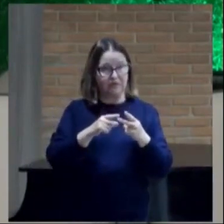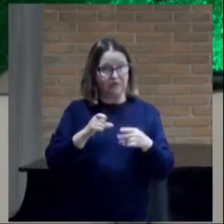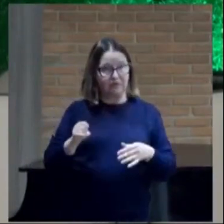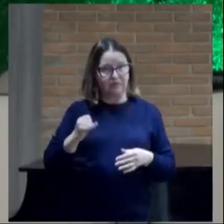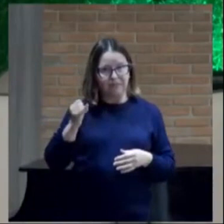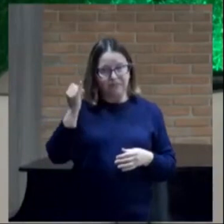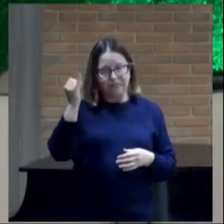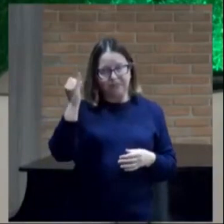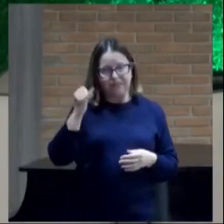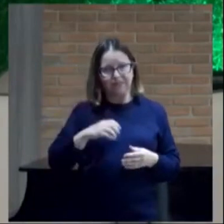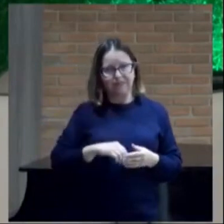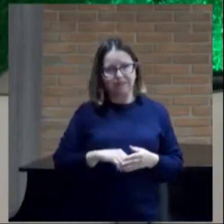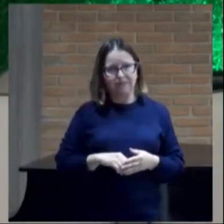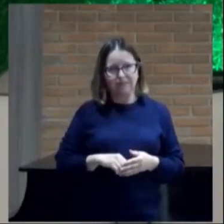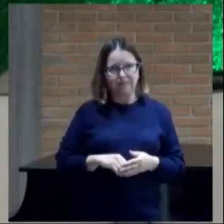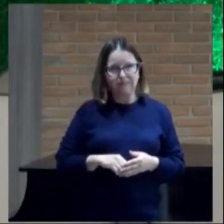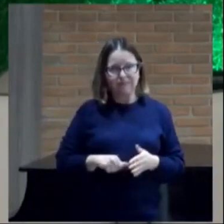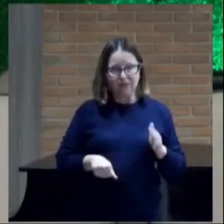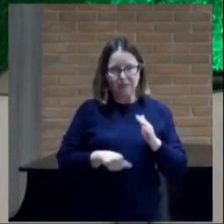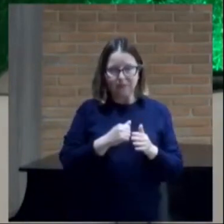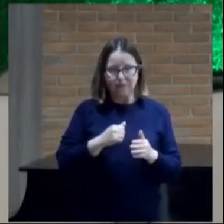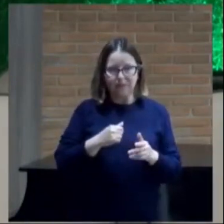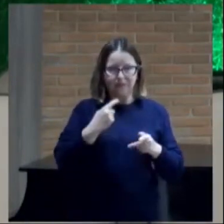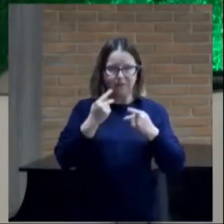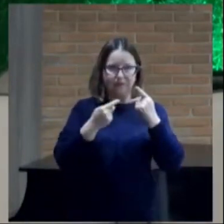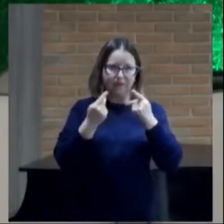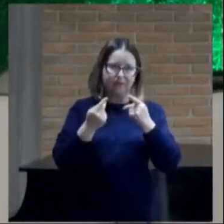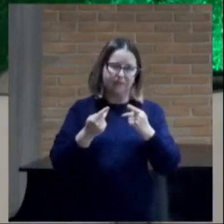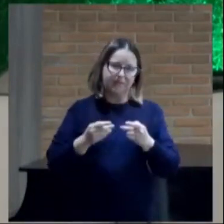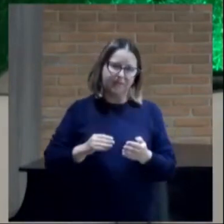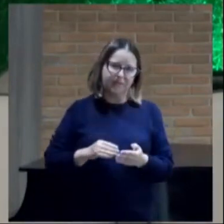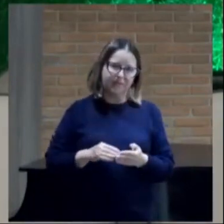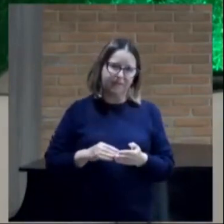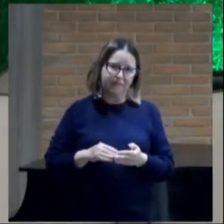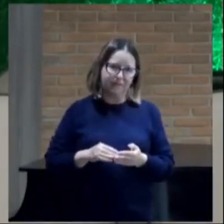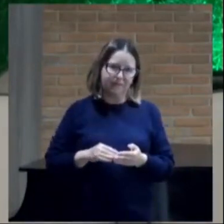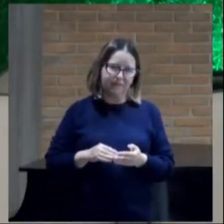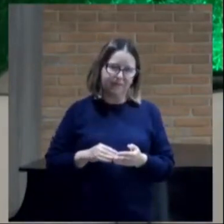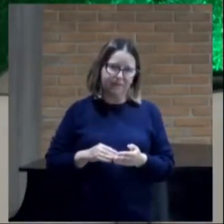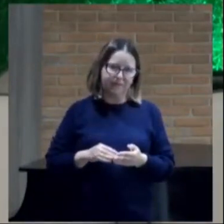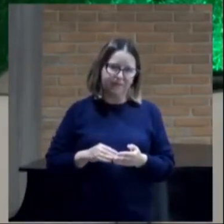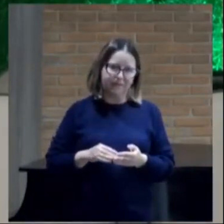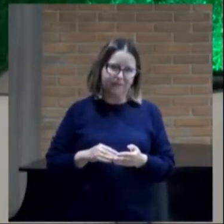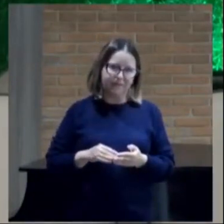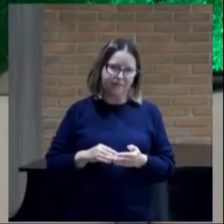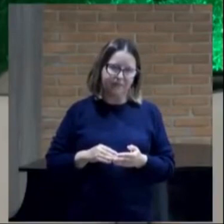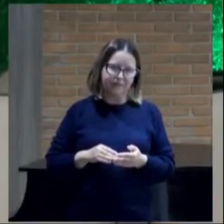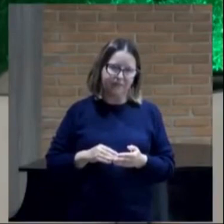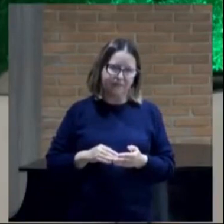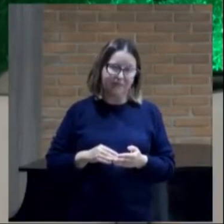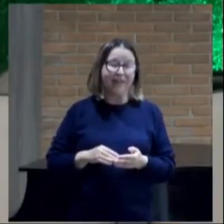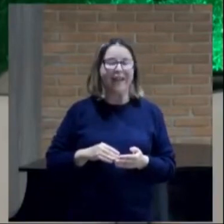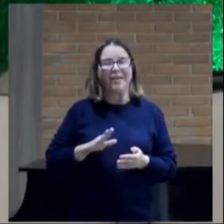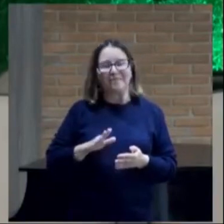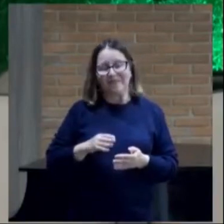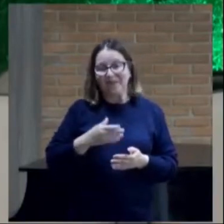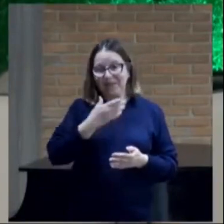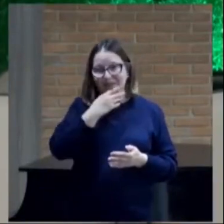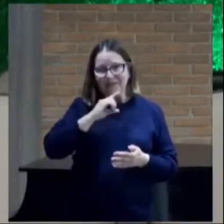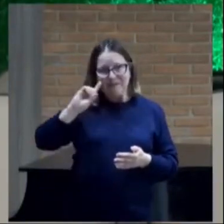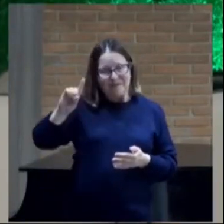Primeiro, falou que o Pai amava a ele, a Jesus,